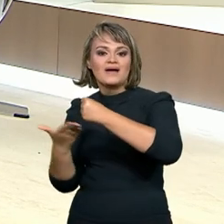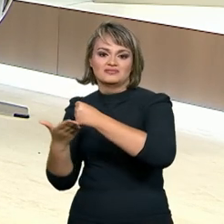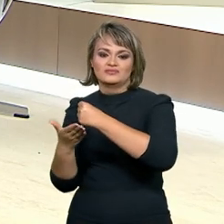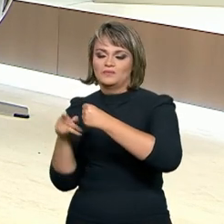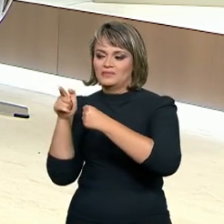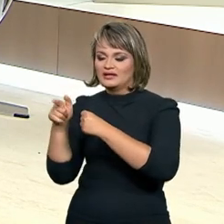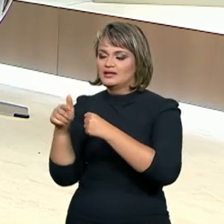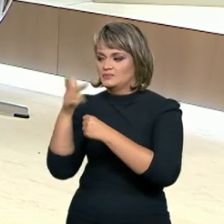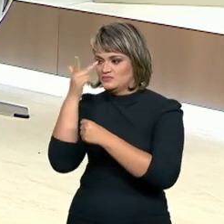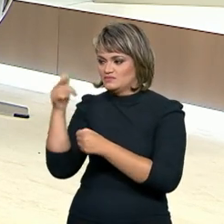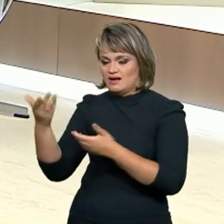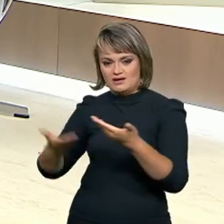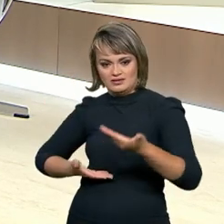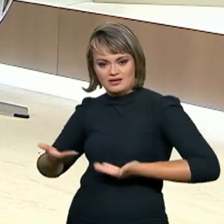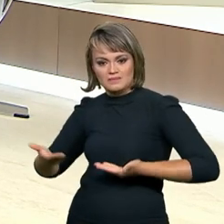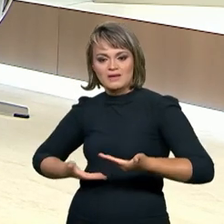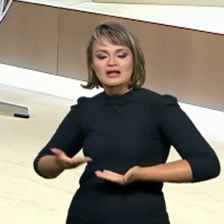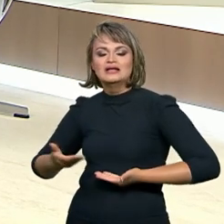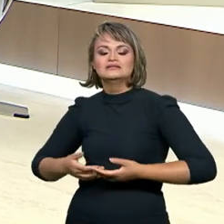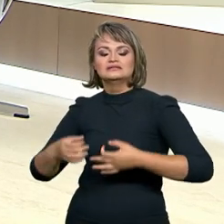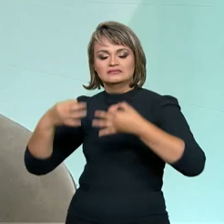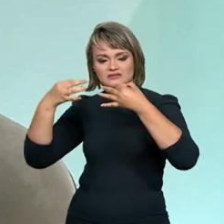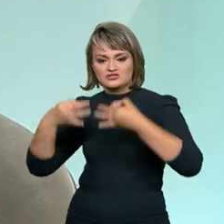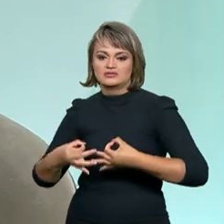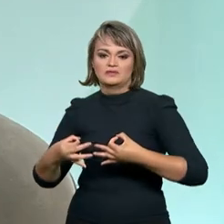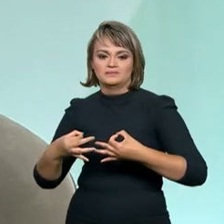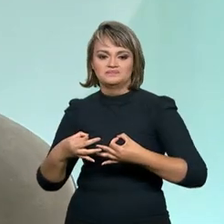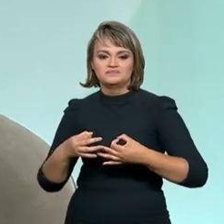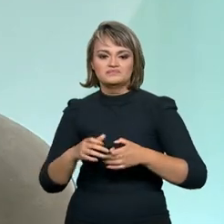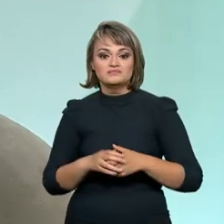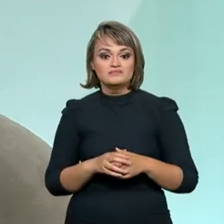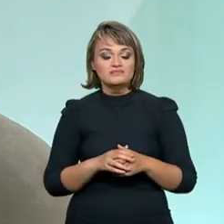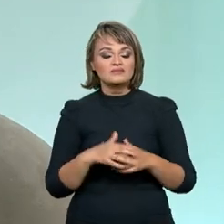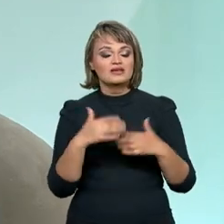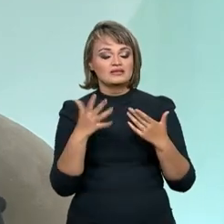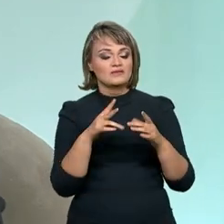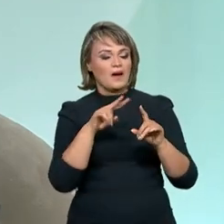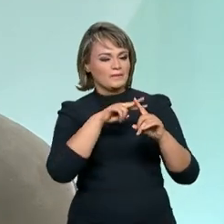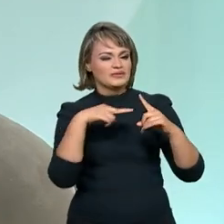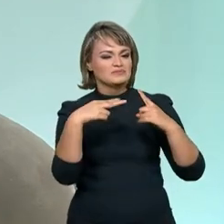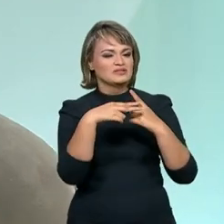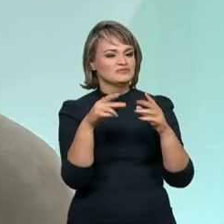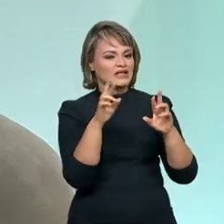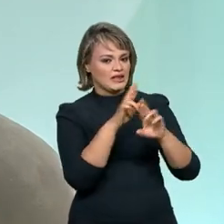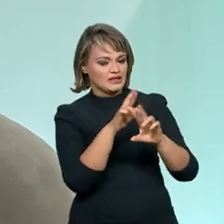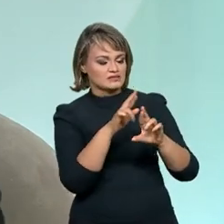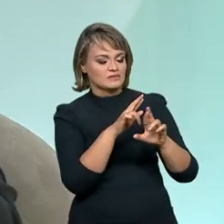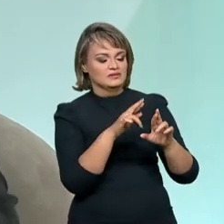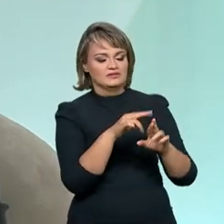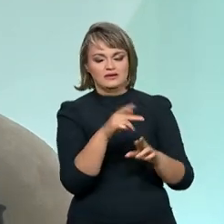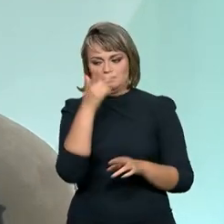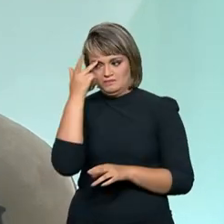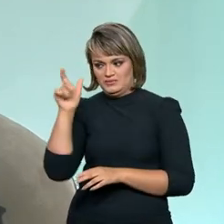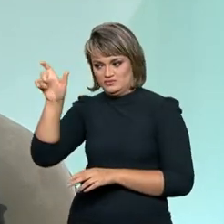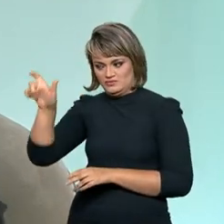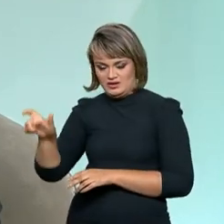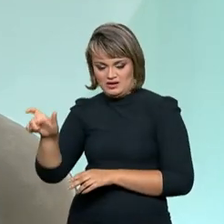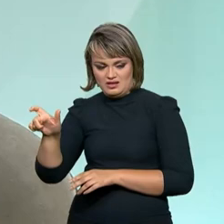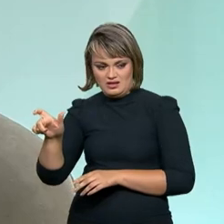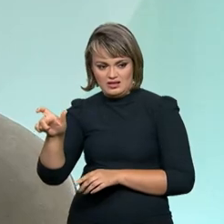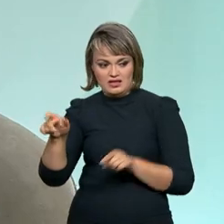trabalhador para que ele possa ter um trabalho digno. Então, dentro da perspectiva da relação entre o trabalhador e